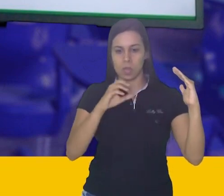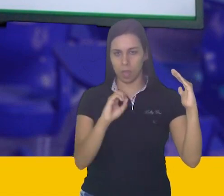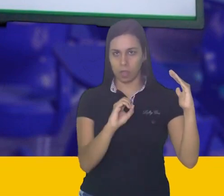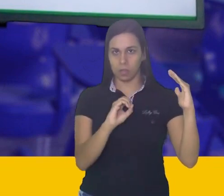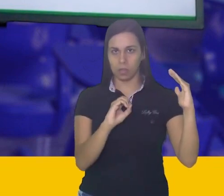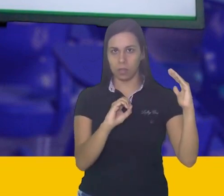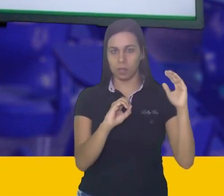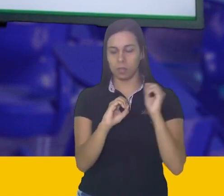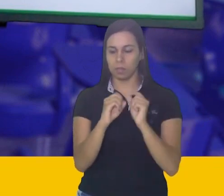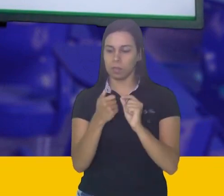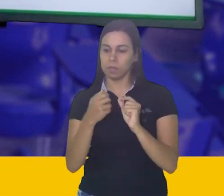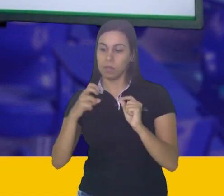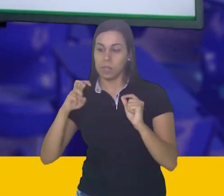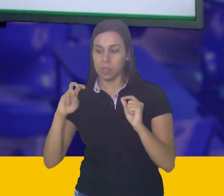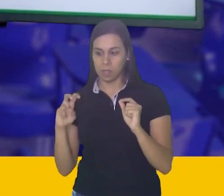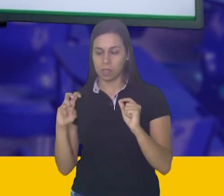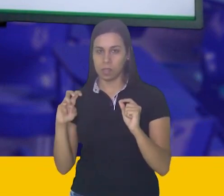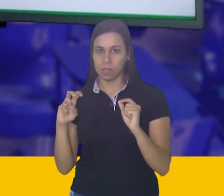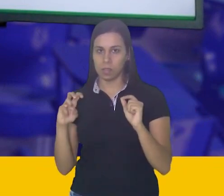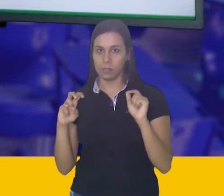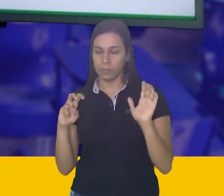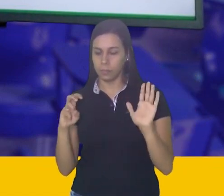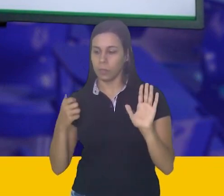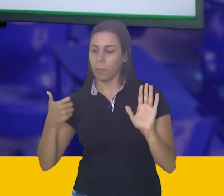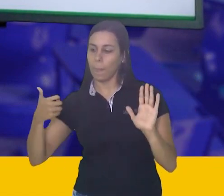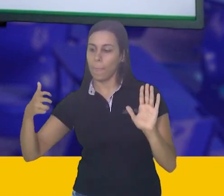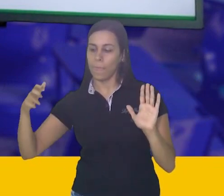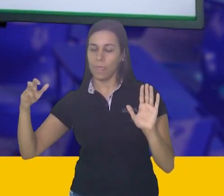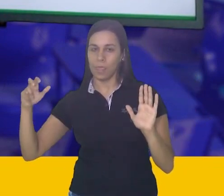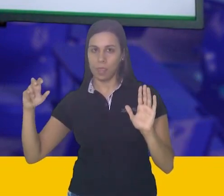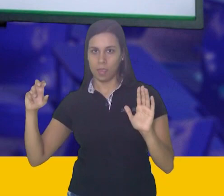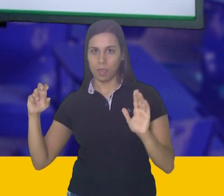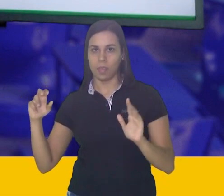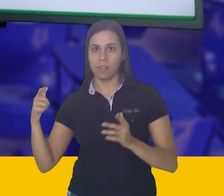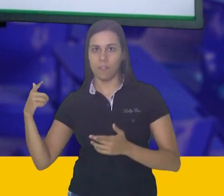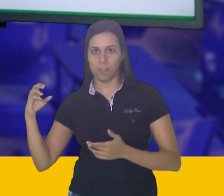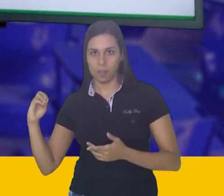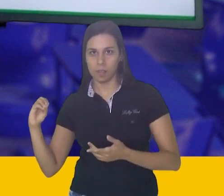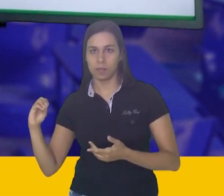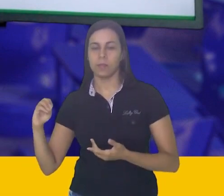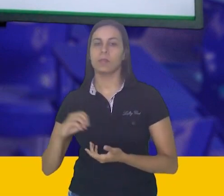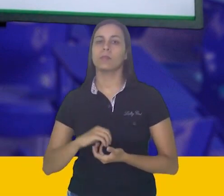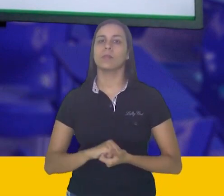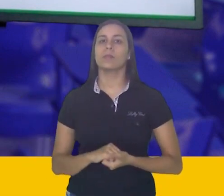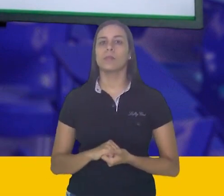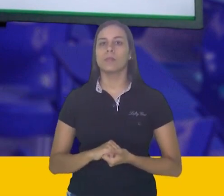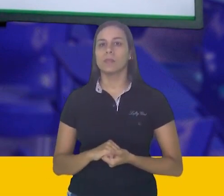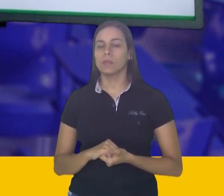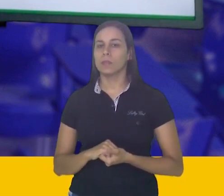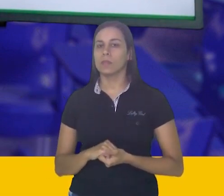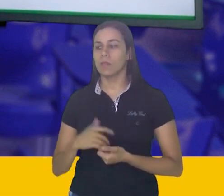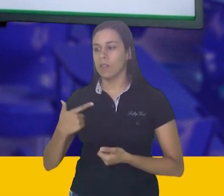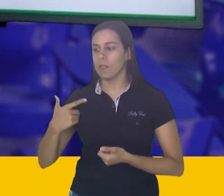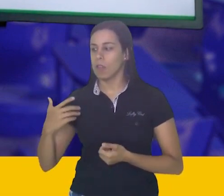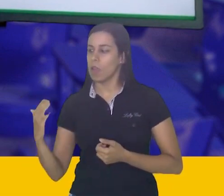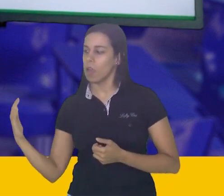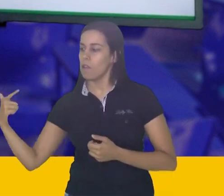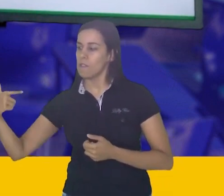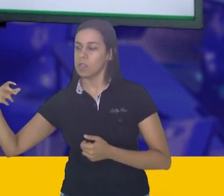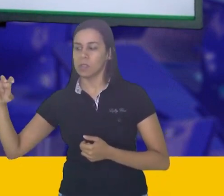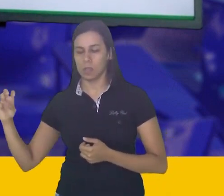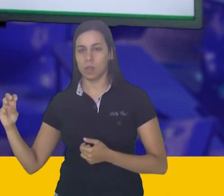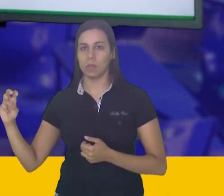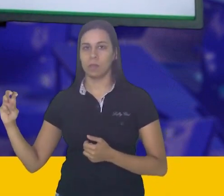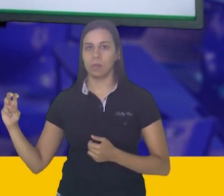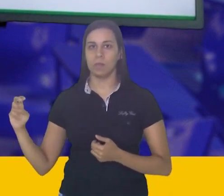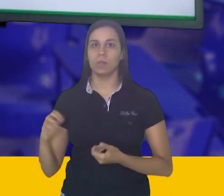temos do dez ao quinze, cinco metros, do quinze ao vinte, mais cinco metros, e do vinte ao vinte e cinco,